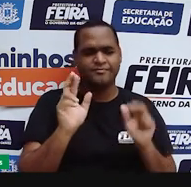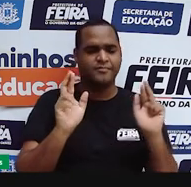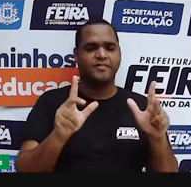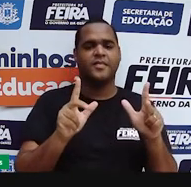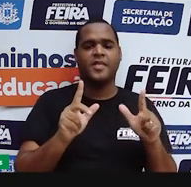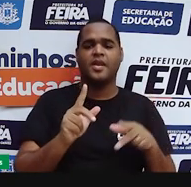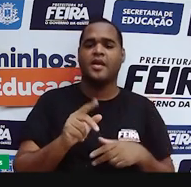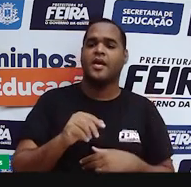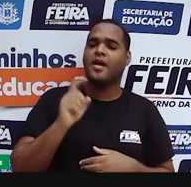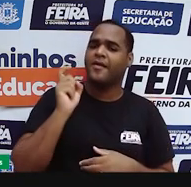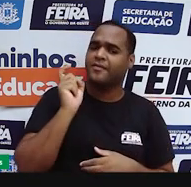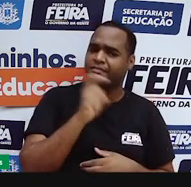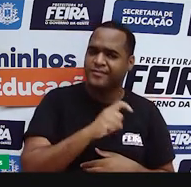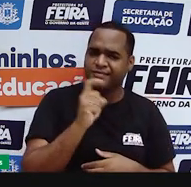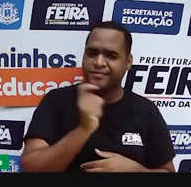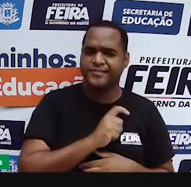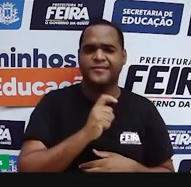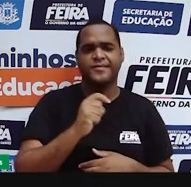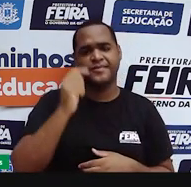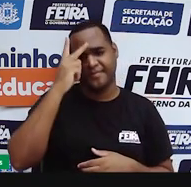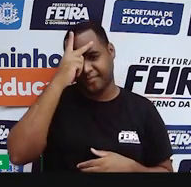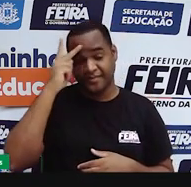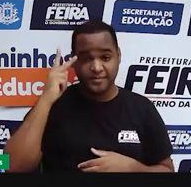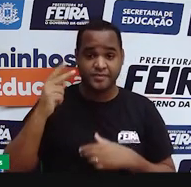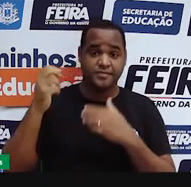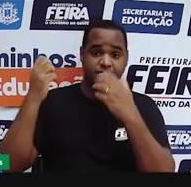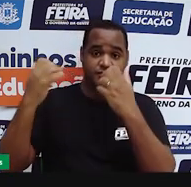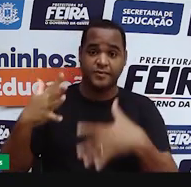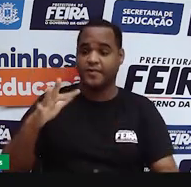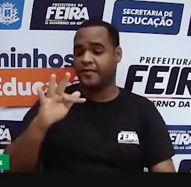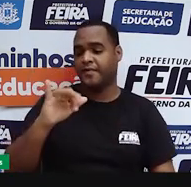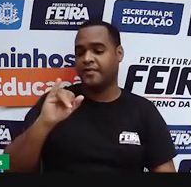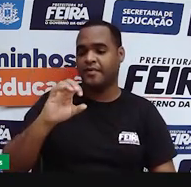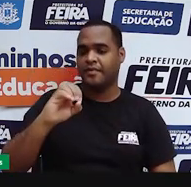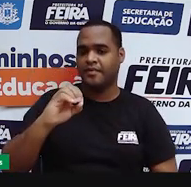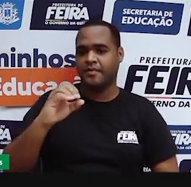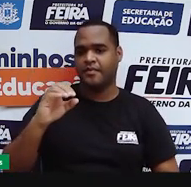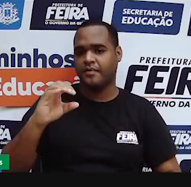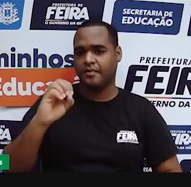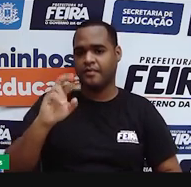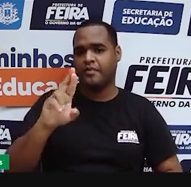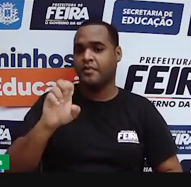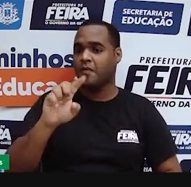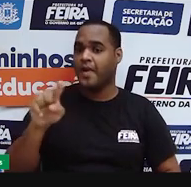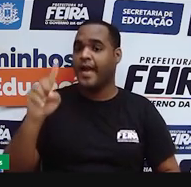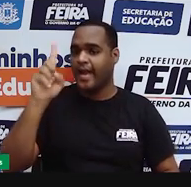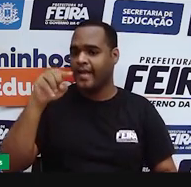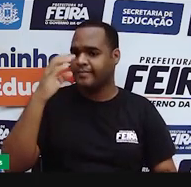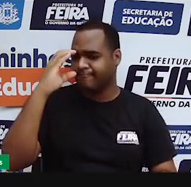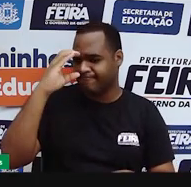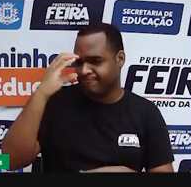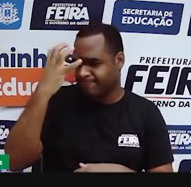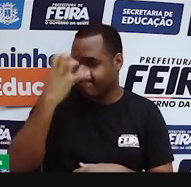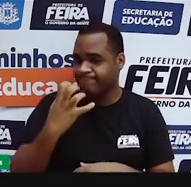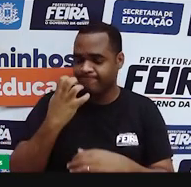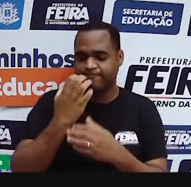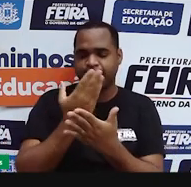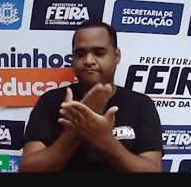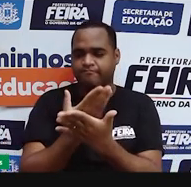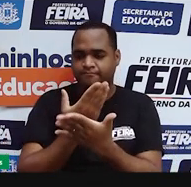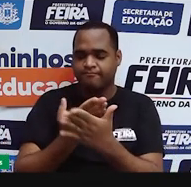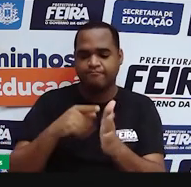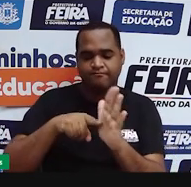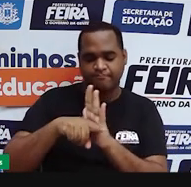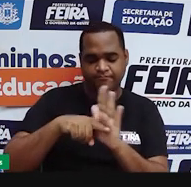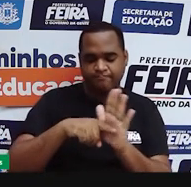desmitido, inclusive, pela Fiocruz, que é uma instituição muito séria, de pesquisa muito séria, que, inclusive, está atuando na produção